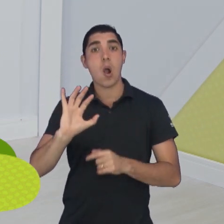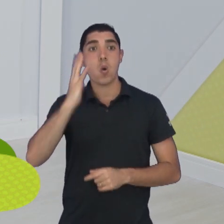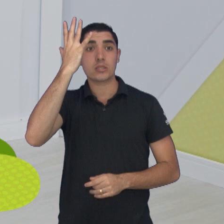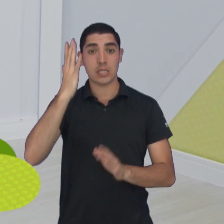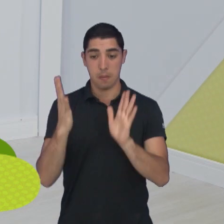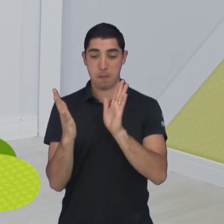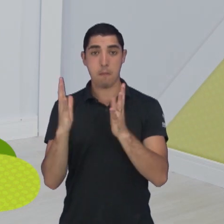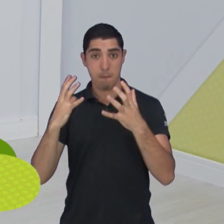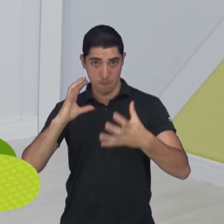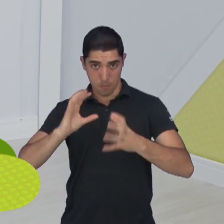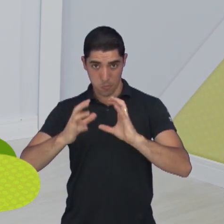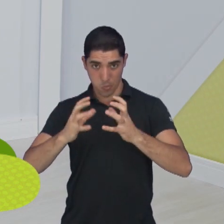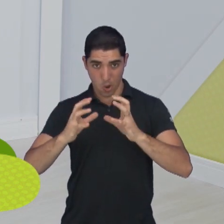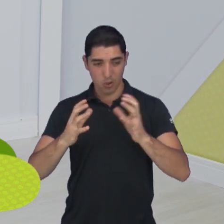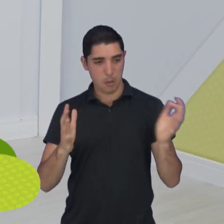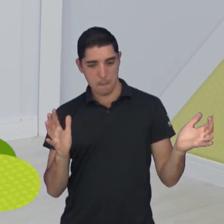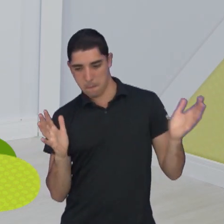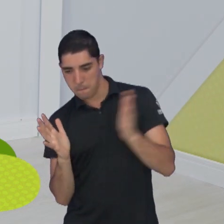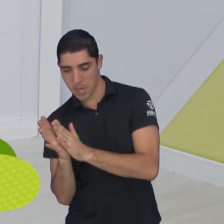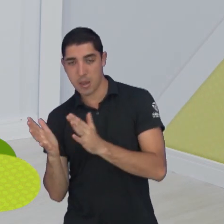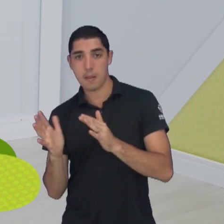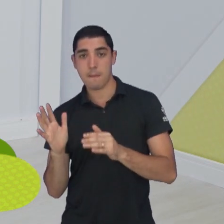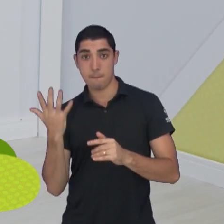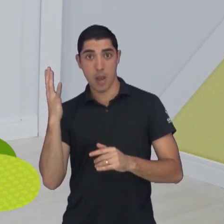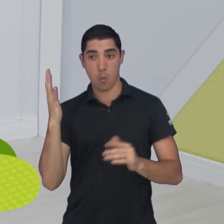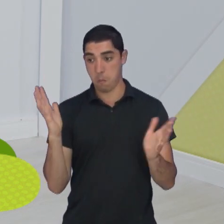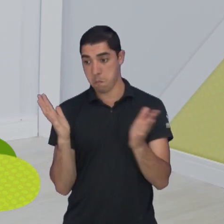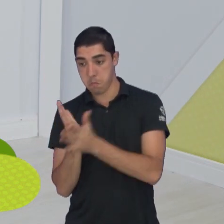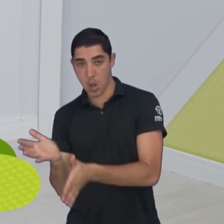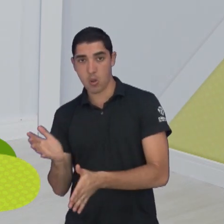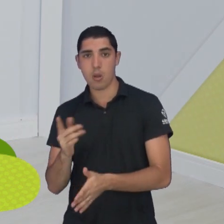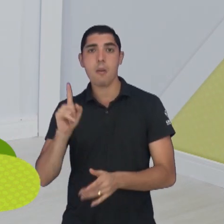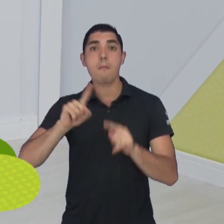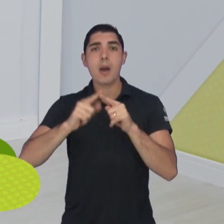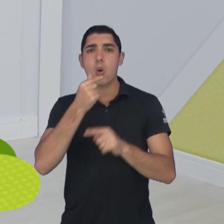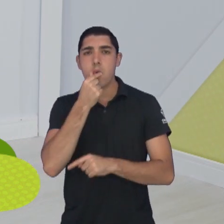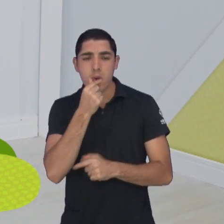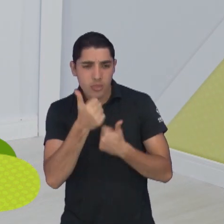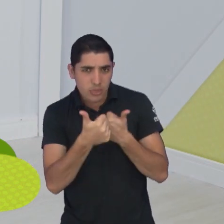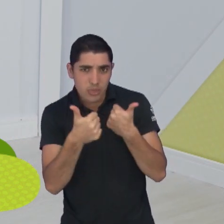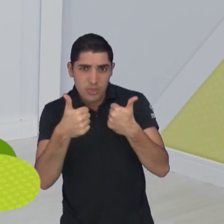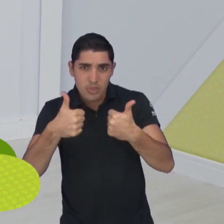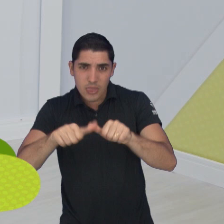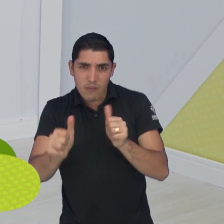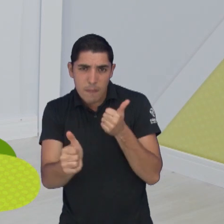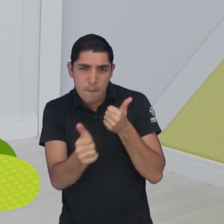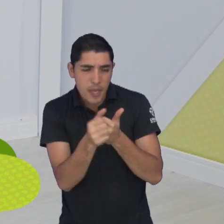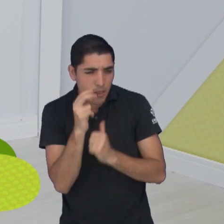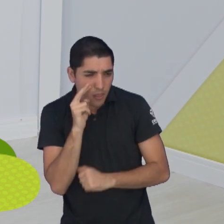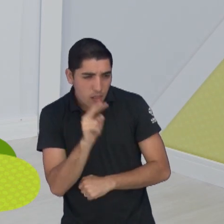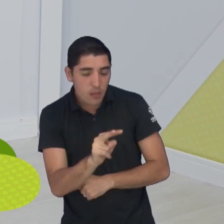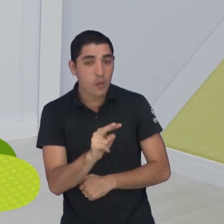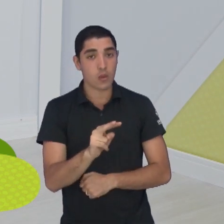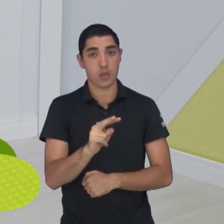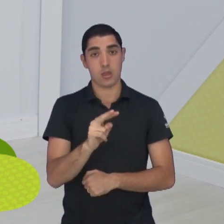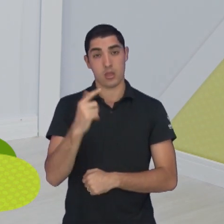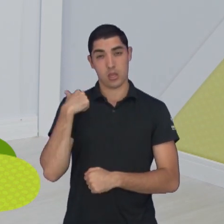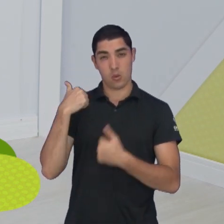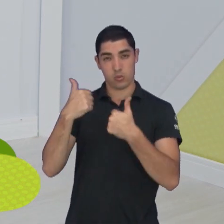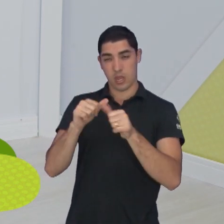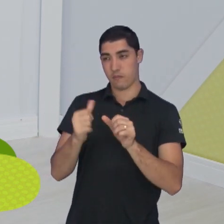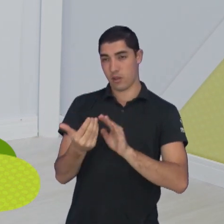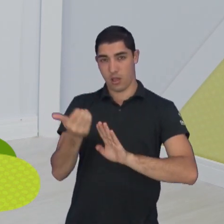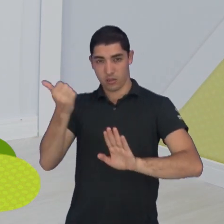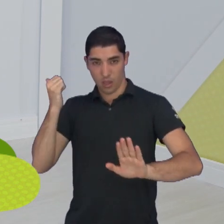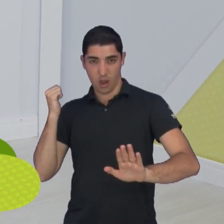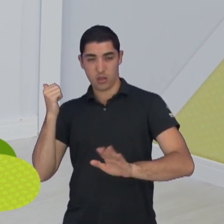contra-ataque ali pela direita de ataque, que havia tocado. Mas o árbitro estava em cima do lance e ele sinalizou. Eu acho que ele viu. Eu estava no outro do gol. Ele